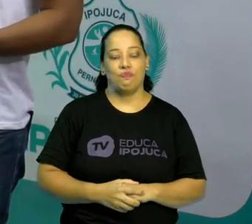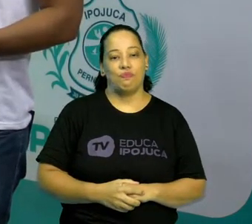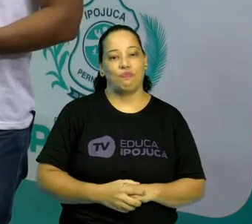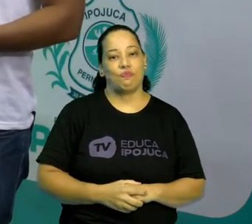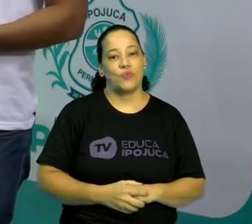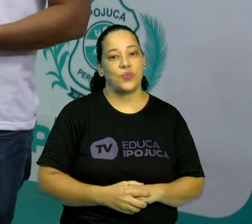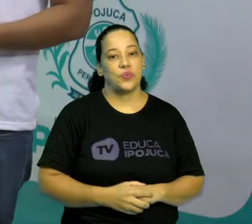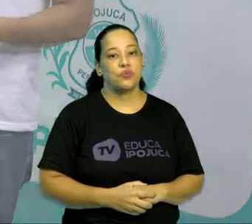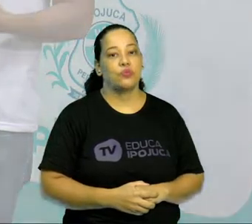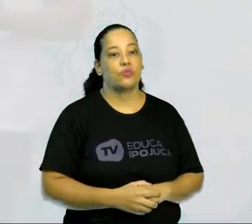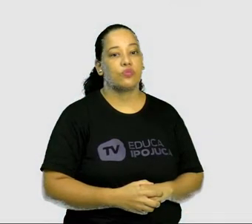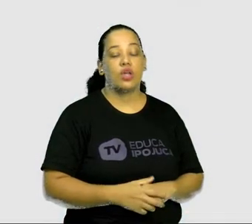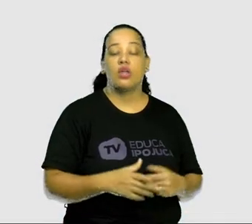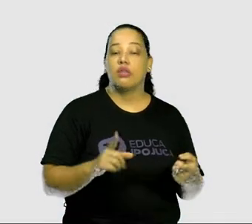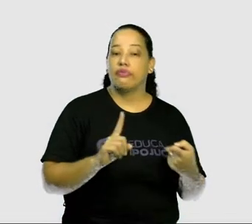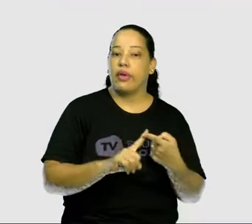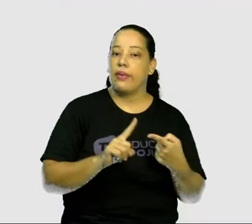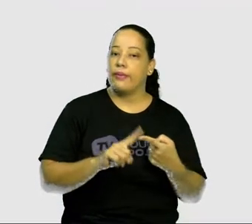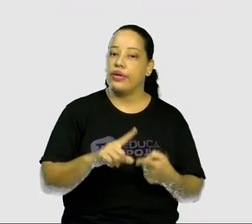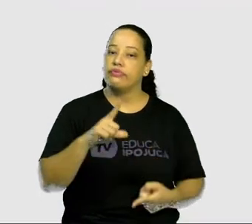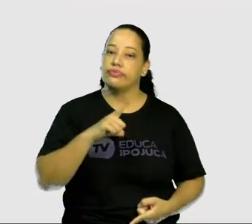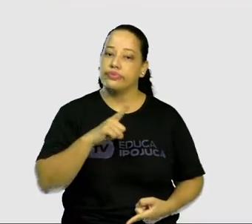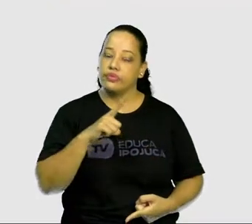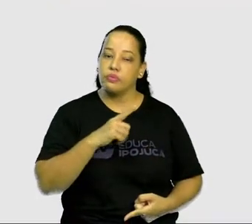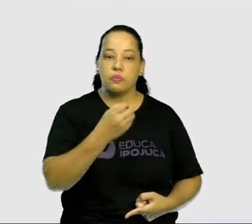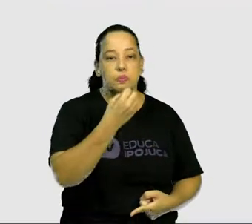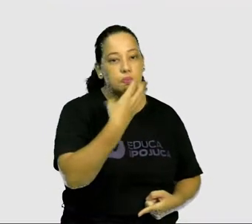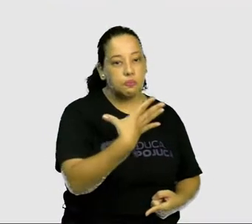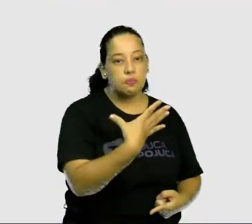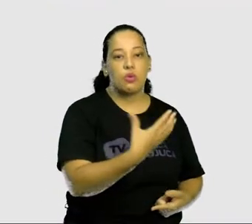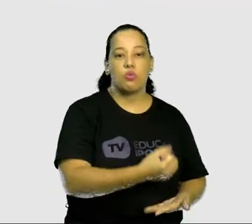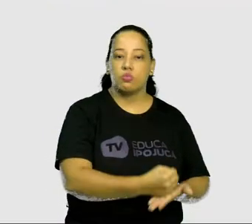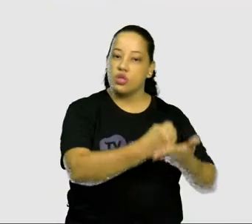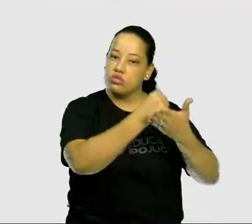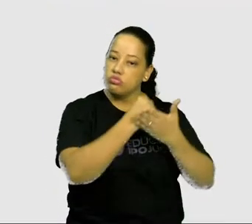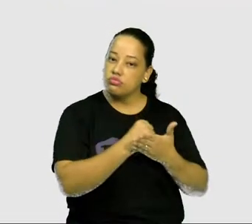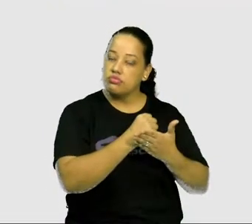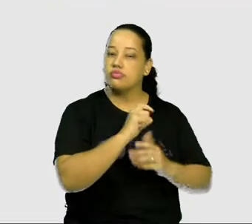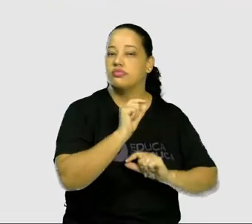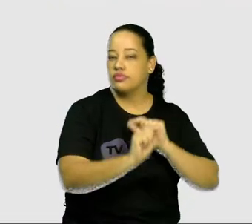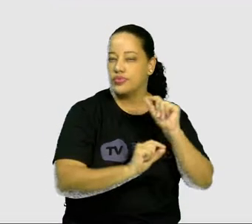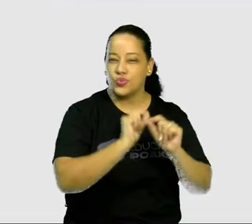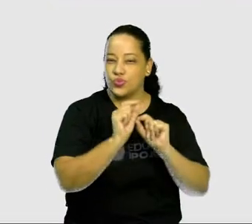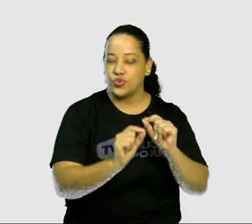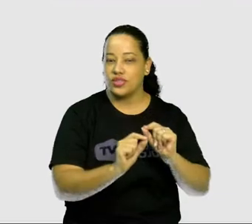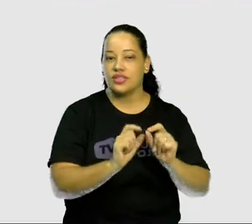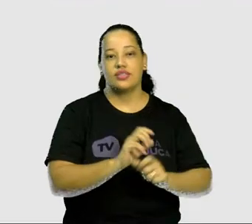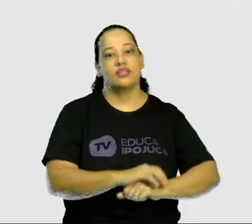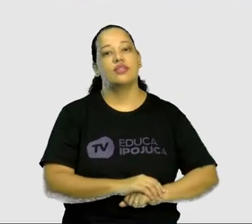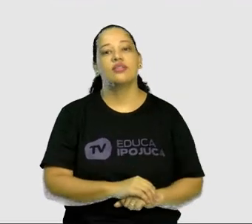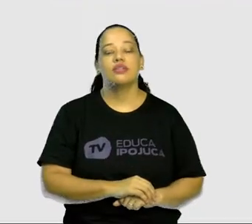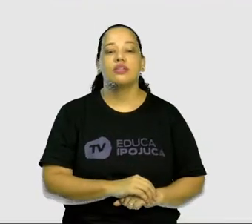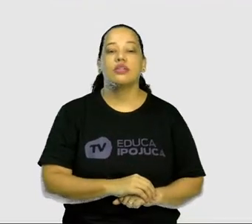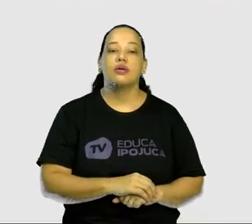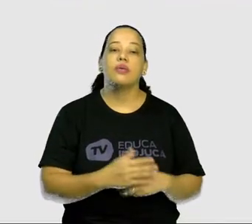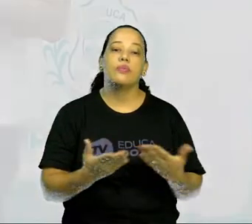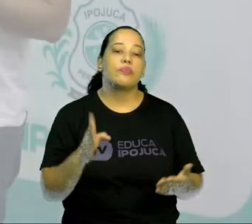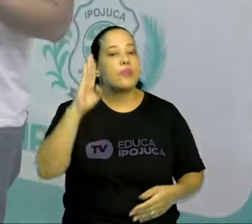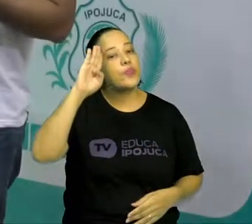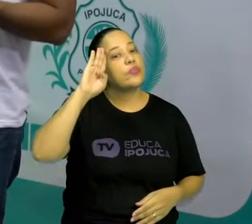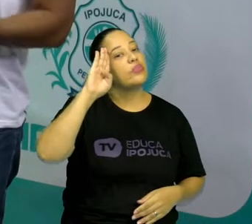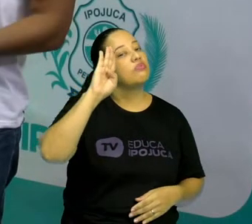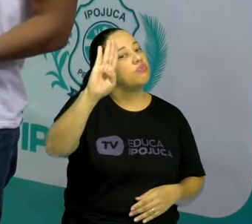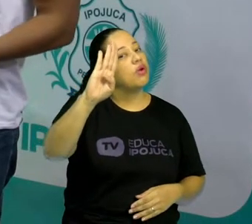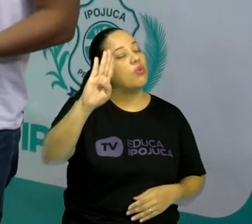Além disso, tem os benefícios que são apontados, são trazidos para a gente pelos jogos, principalmente com